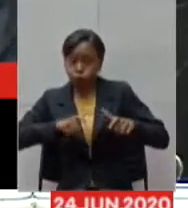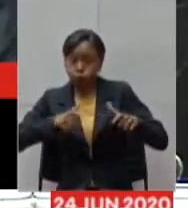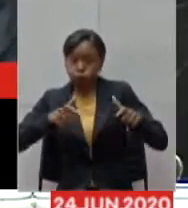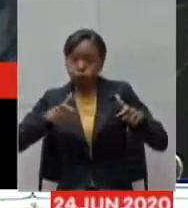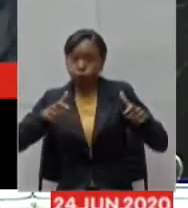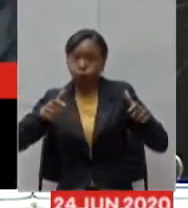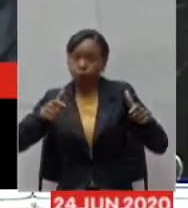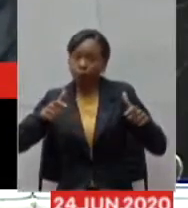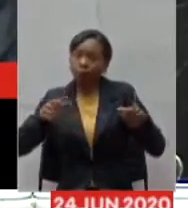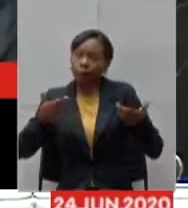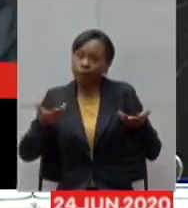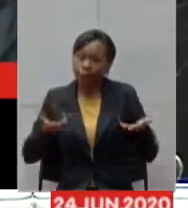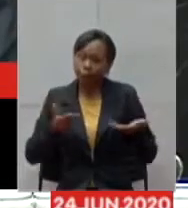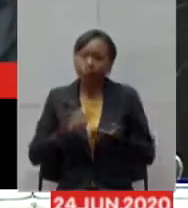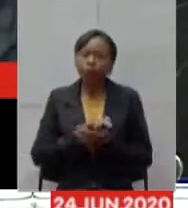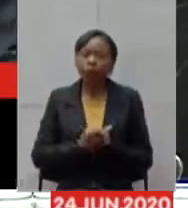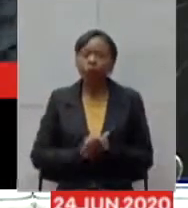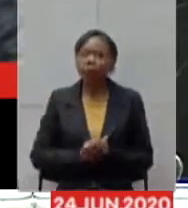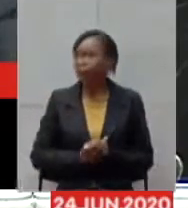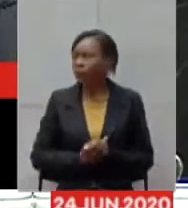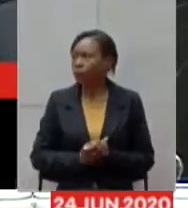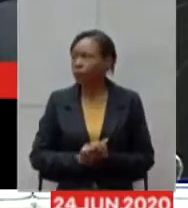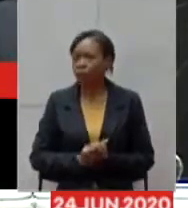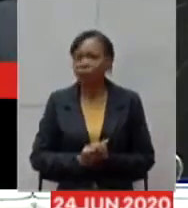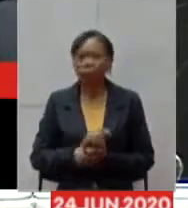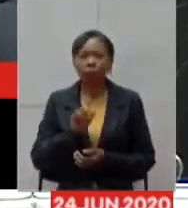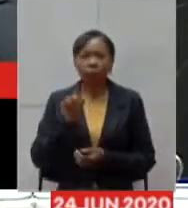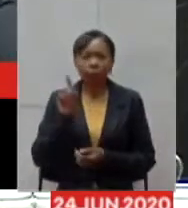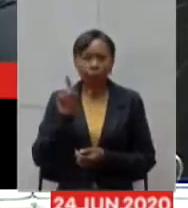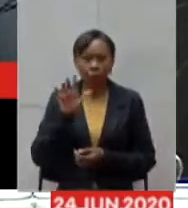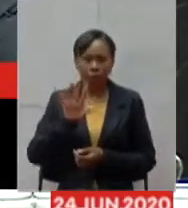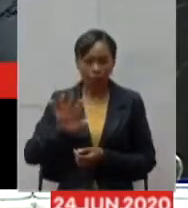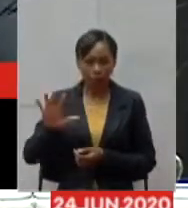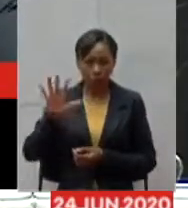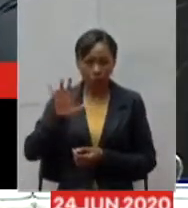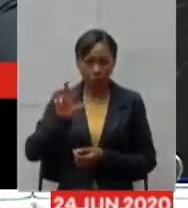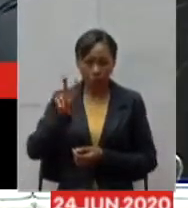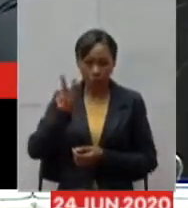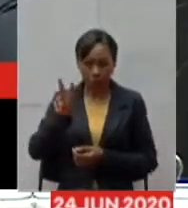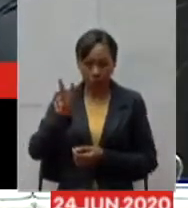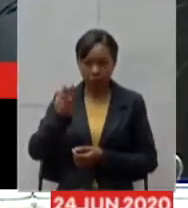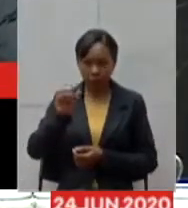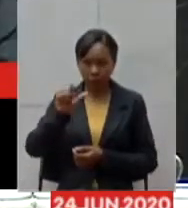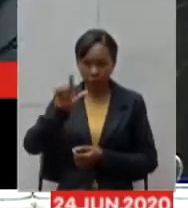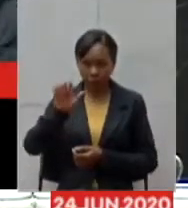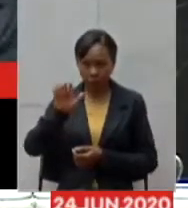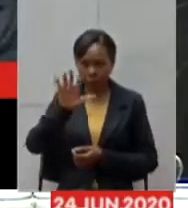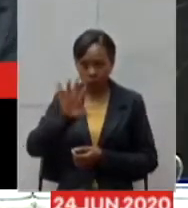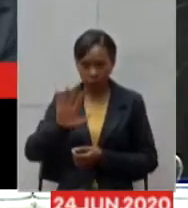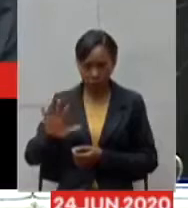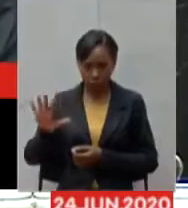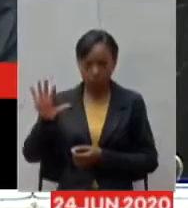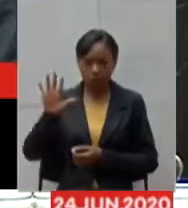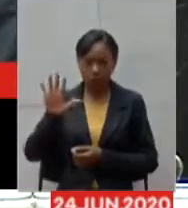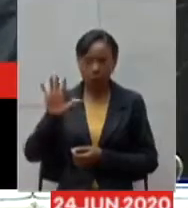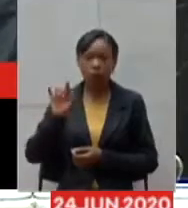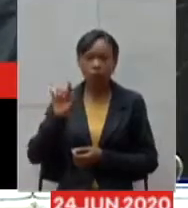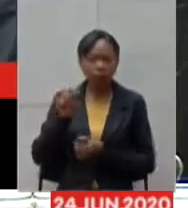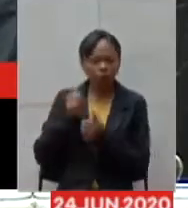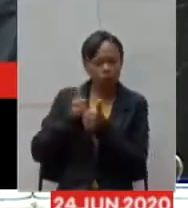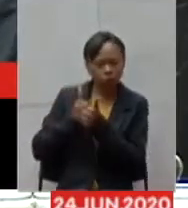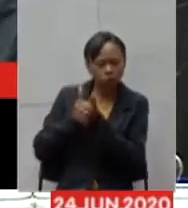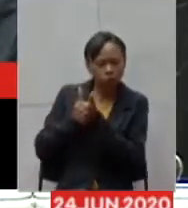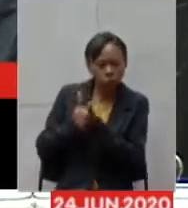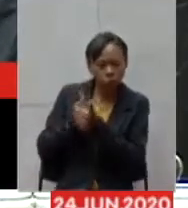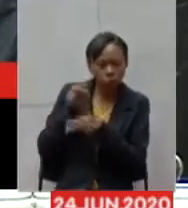sobrecarregados em relação ao Vale do Aço o Vale do Aço ele vem sendo acompanhado de perto por